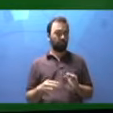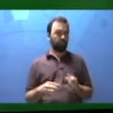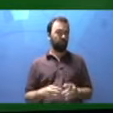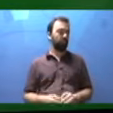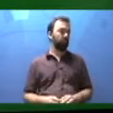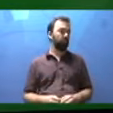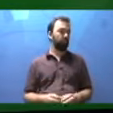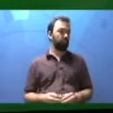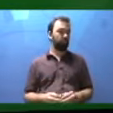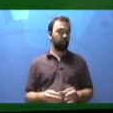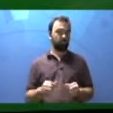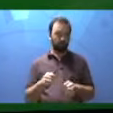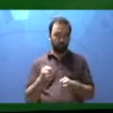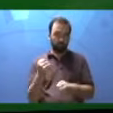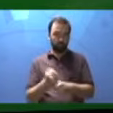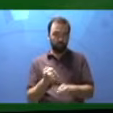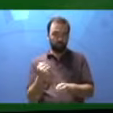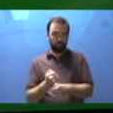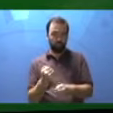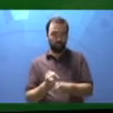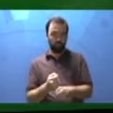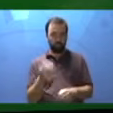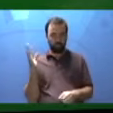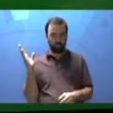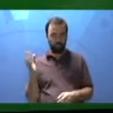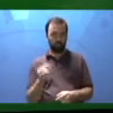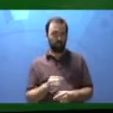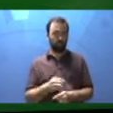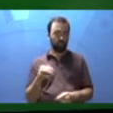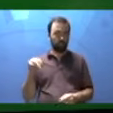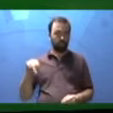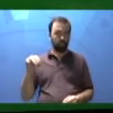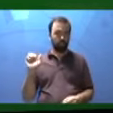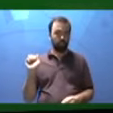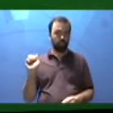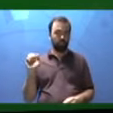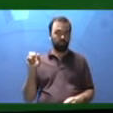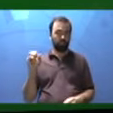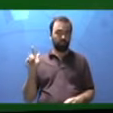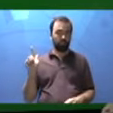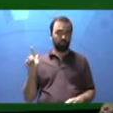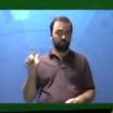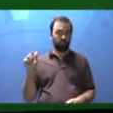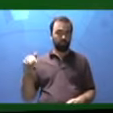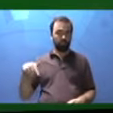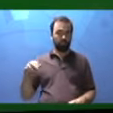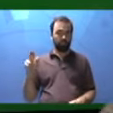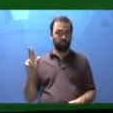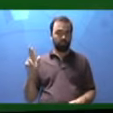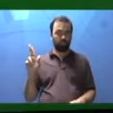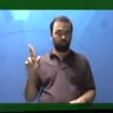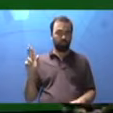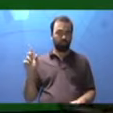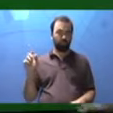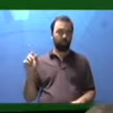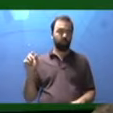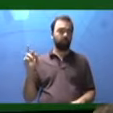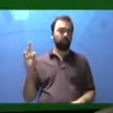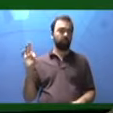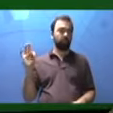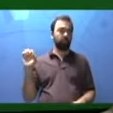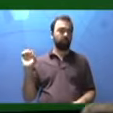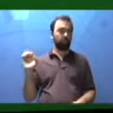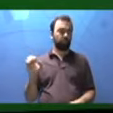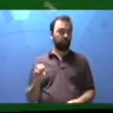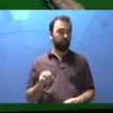do meio na escola. Construindo a maquete da escola. Unidade 4. A planta baixa da